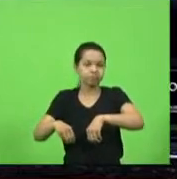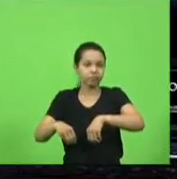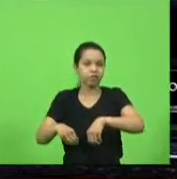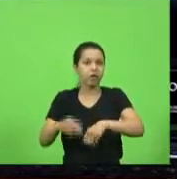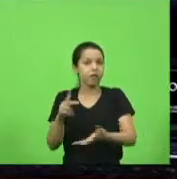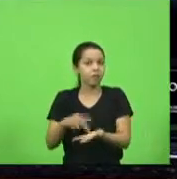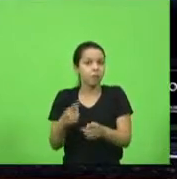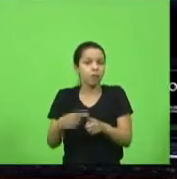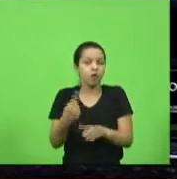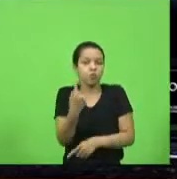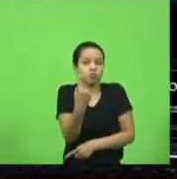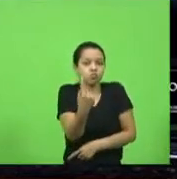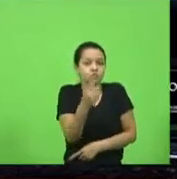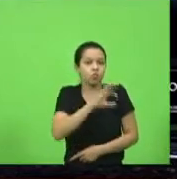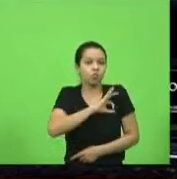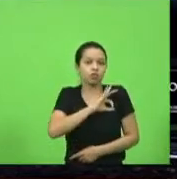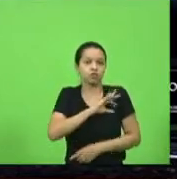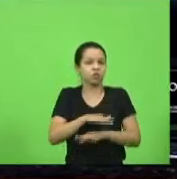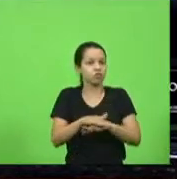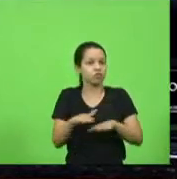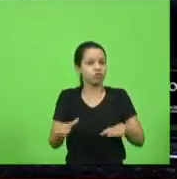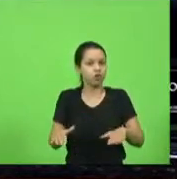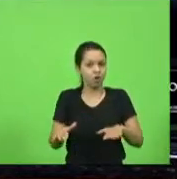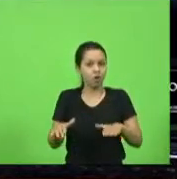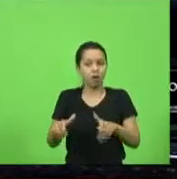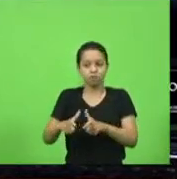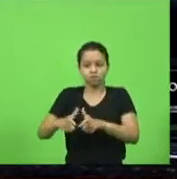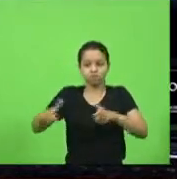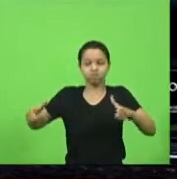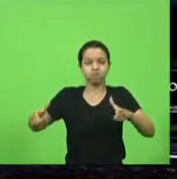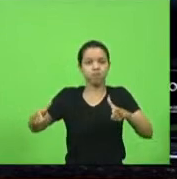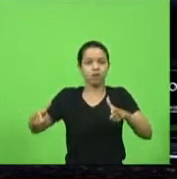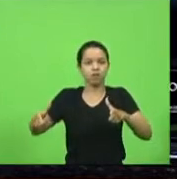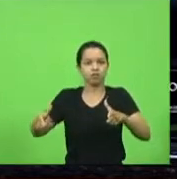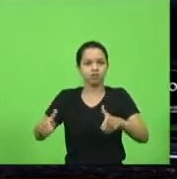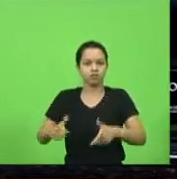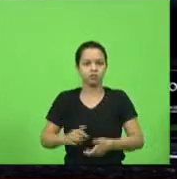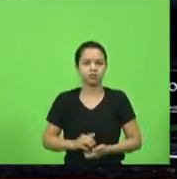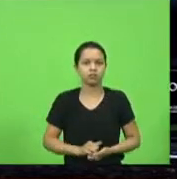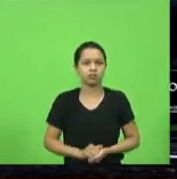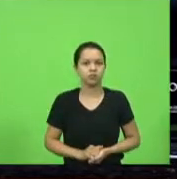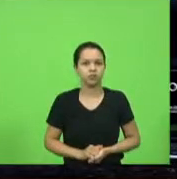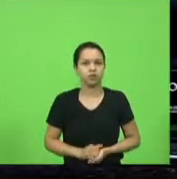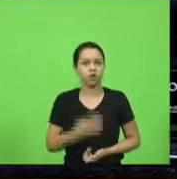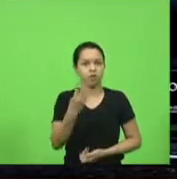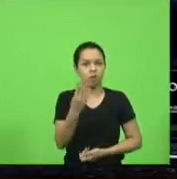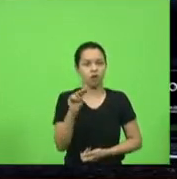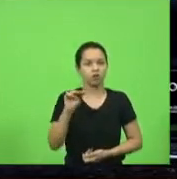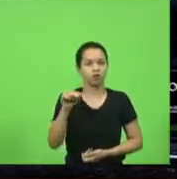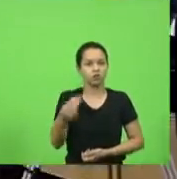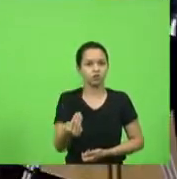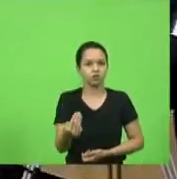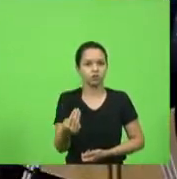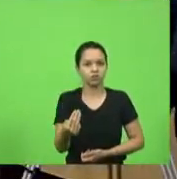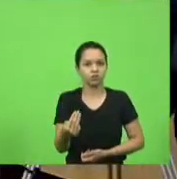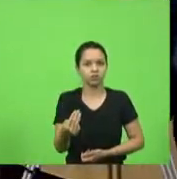policial para a maior extensão territorial de Santa Catarina, com mais de 2 milhões de metros quadrados. Obrigado.